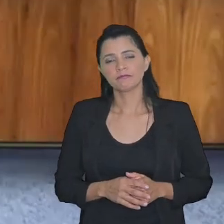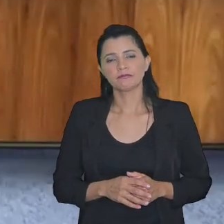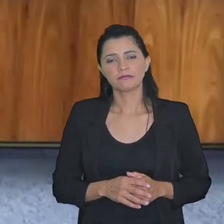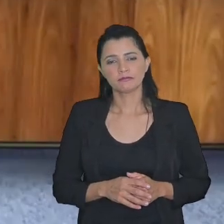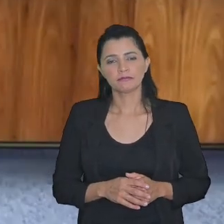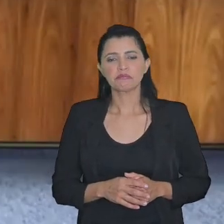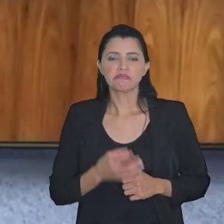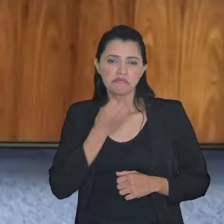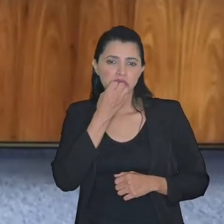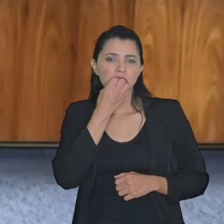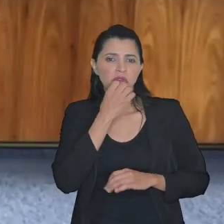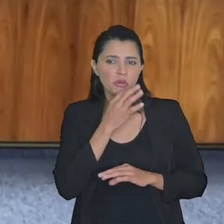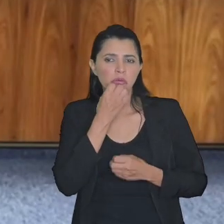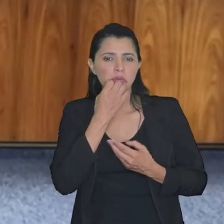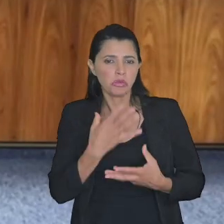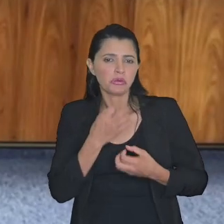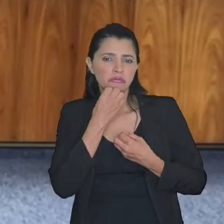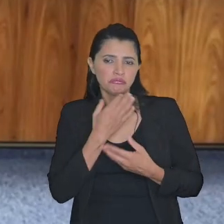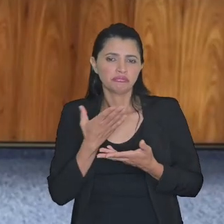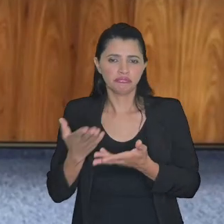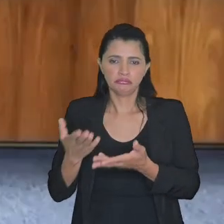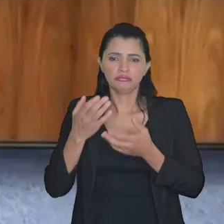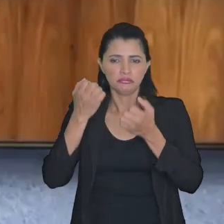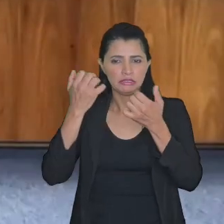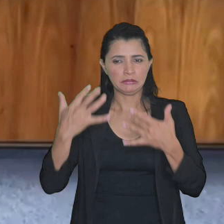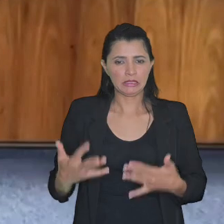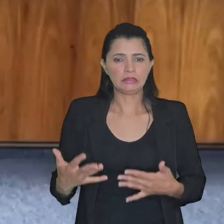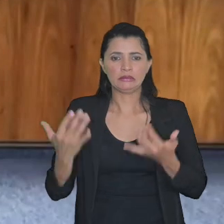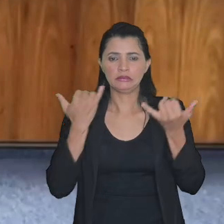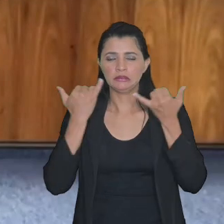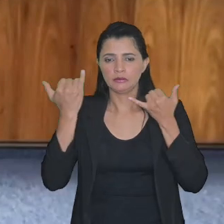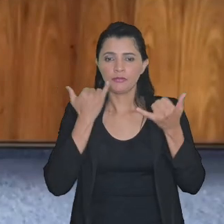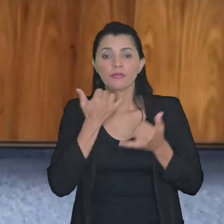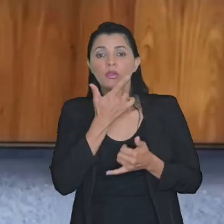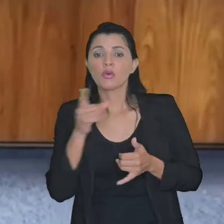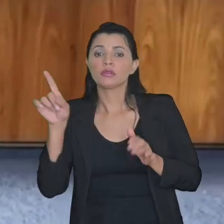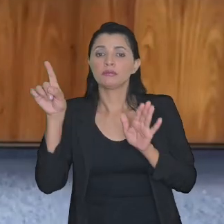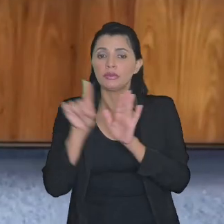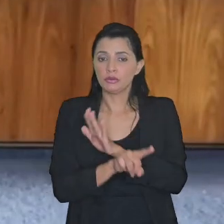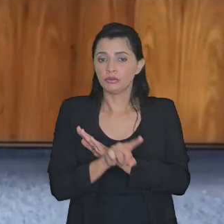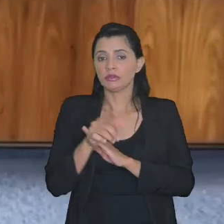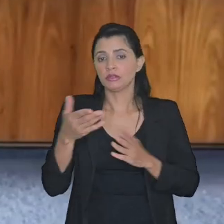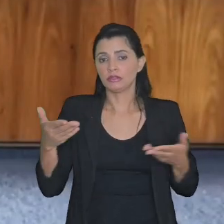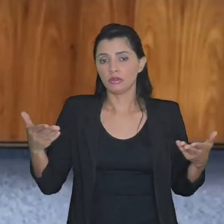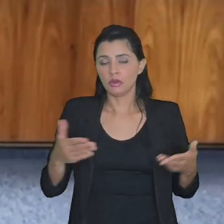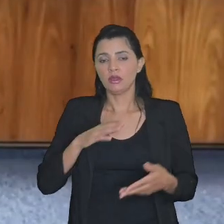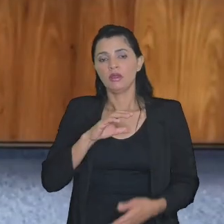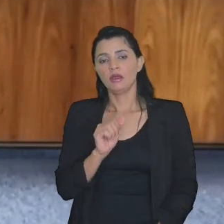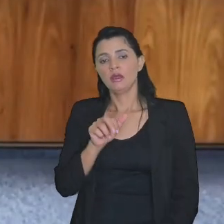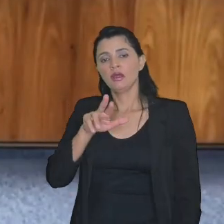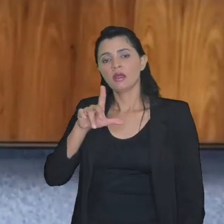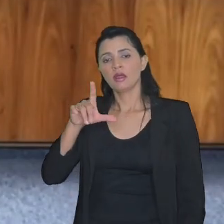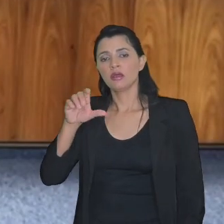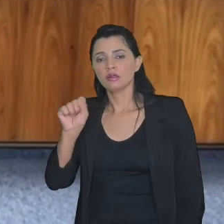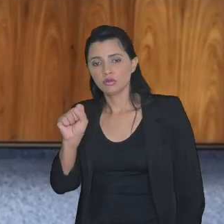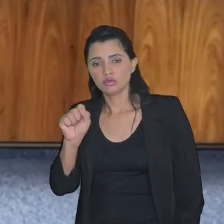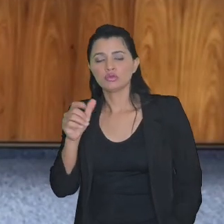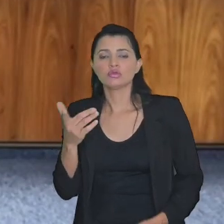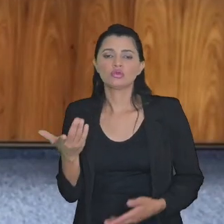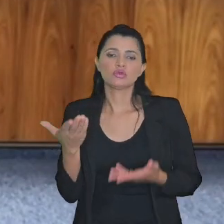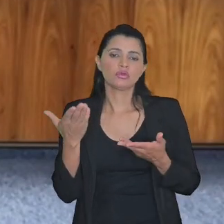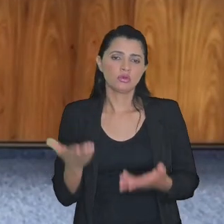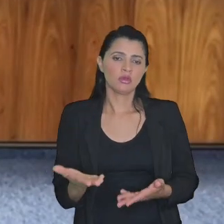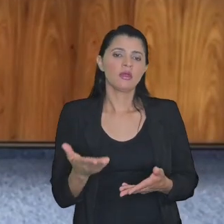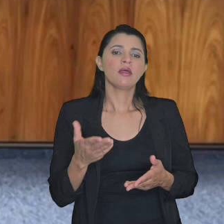muito muito bom muito bons os esclarecimentos chegou uma outra pergunta aqui do Carlos Eduardo Tavares Paz